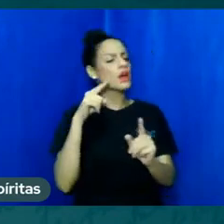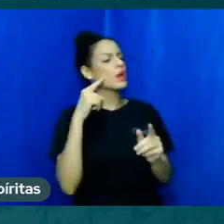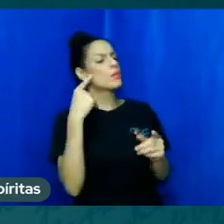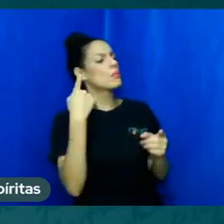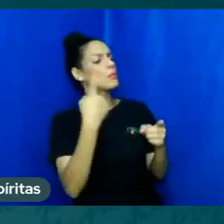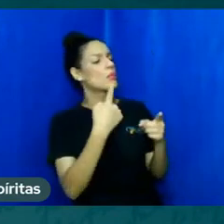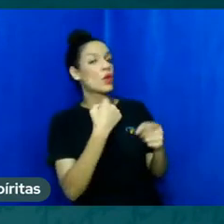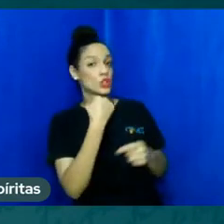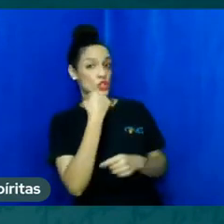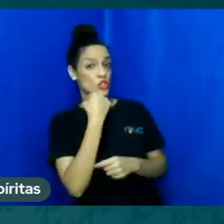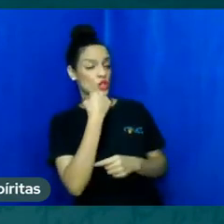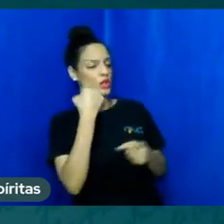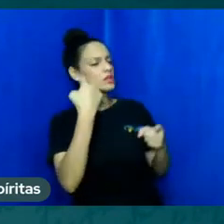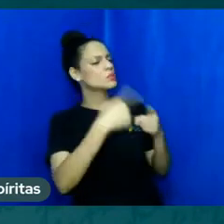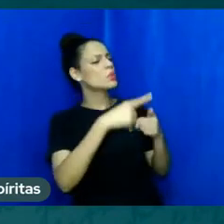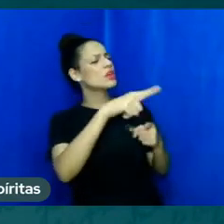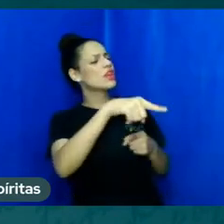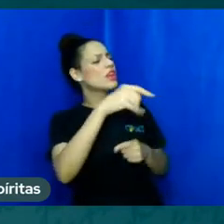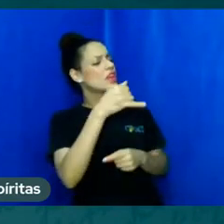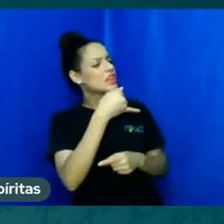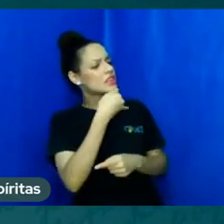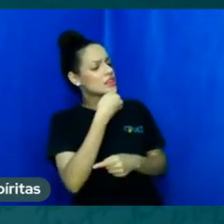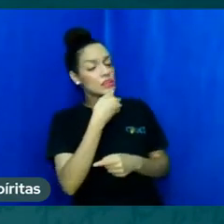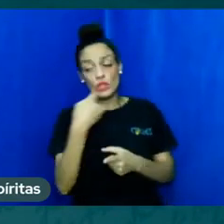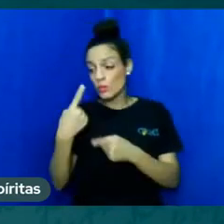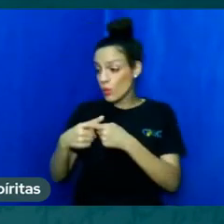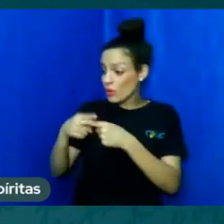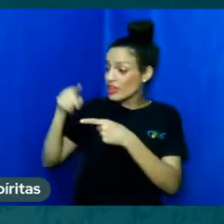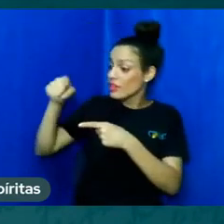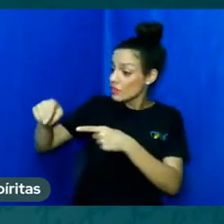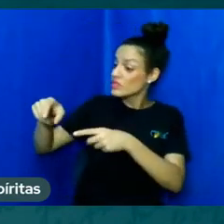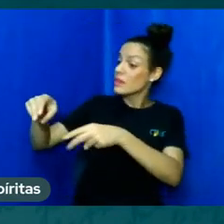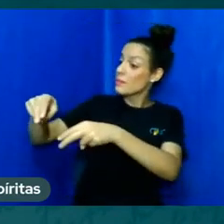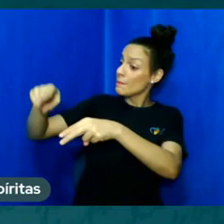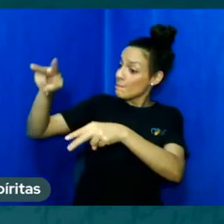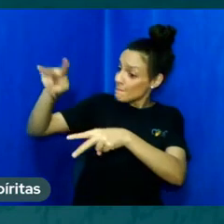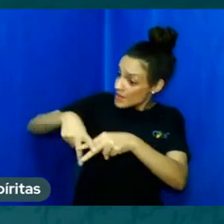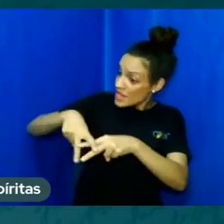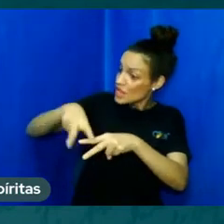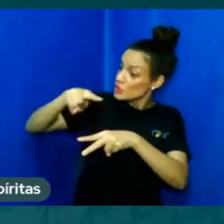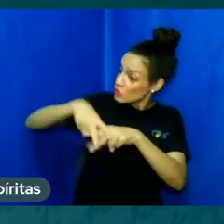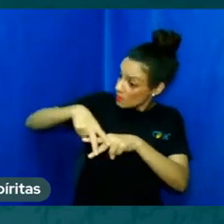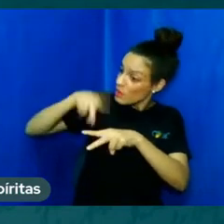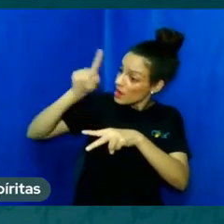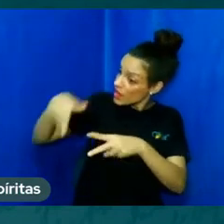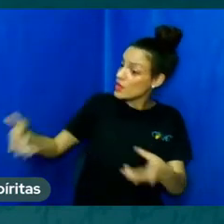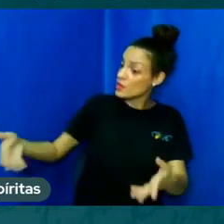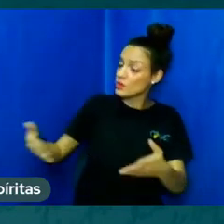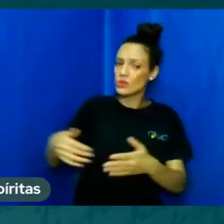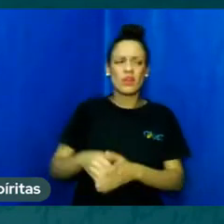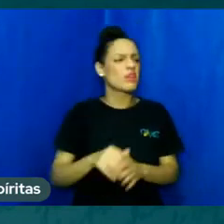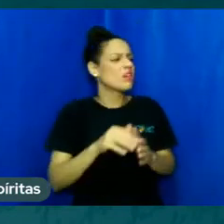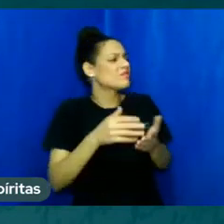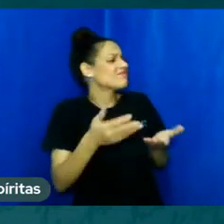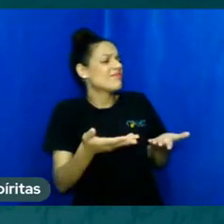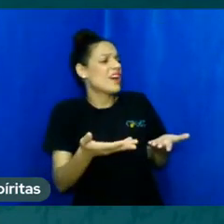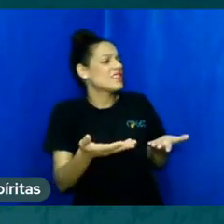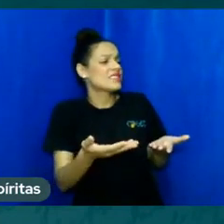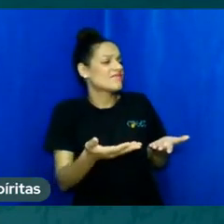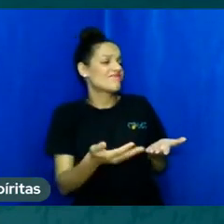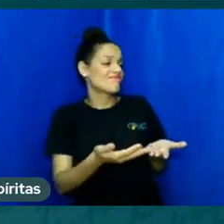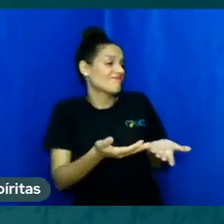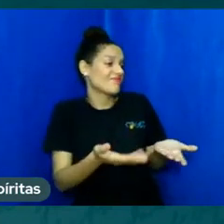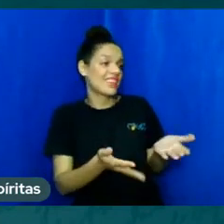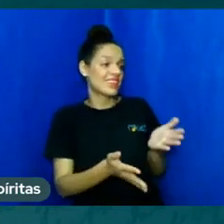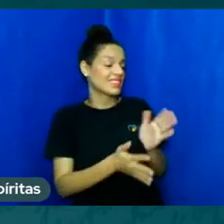preso ele diz mas o que tem isso a ver todos nós estamos presos dentro de um corpo ela diz mas você